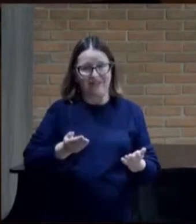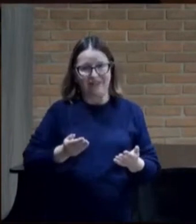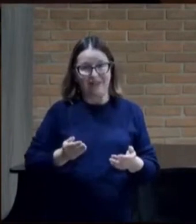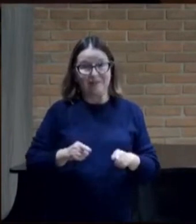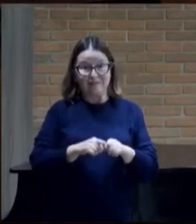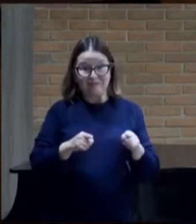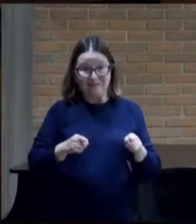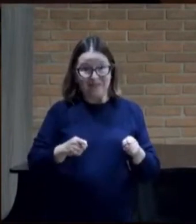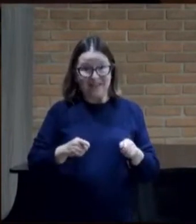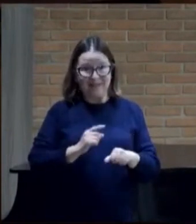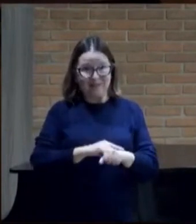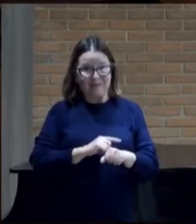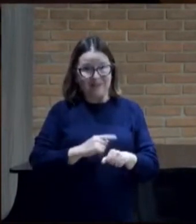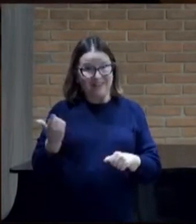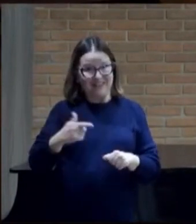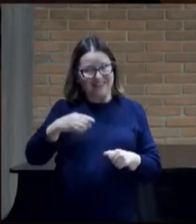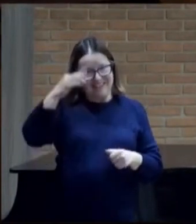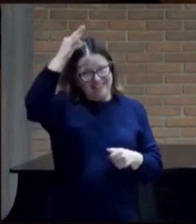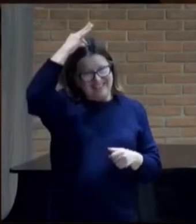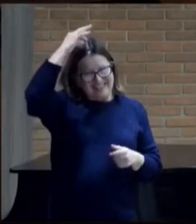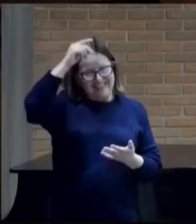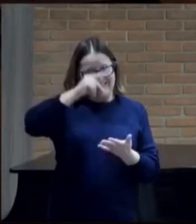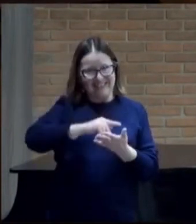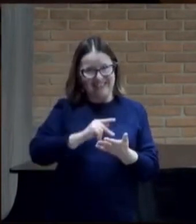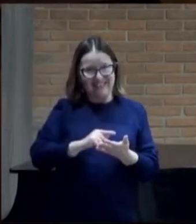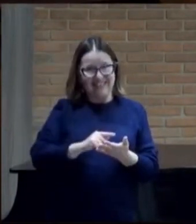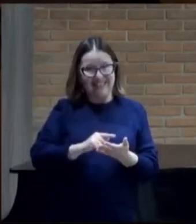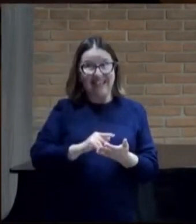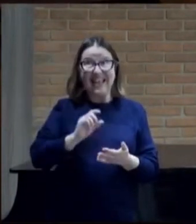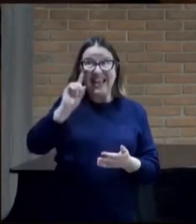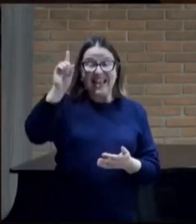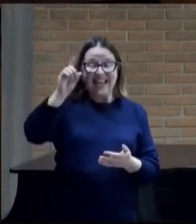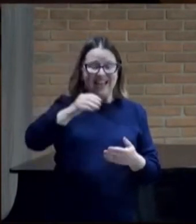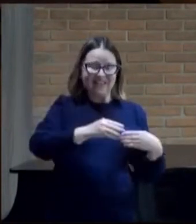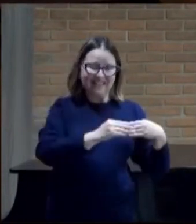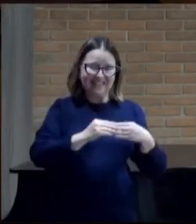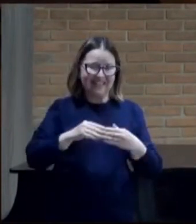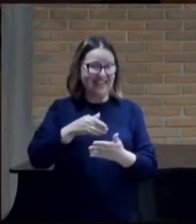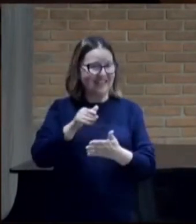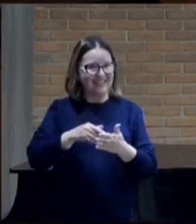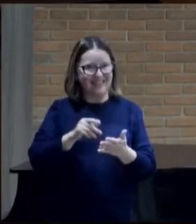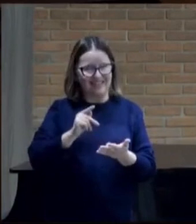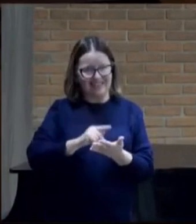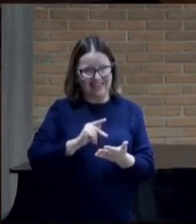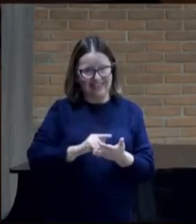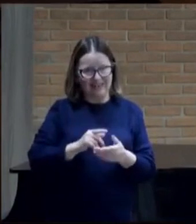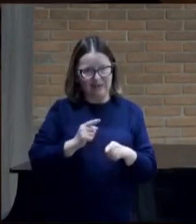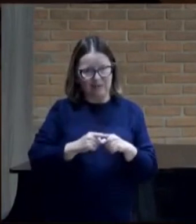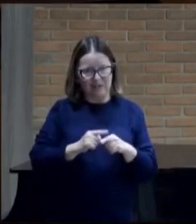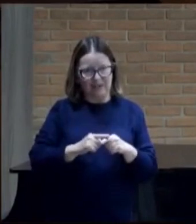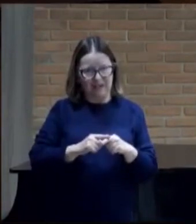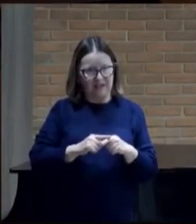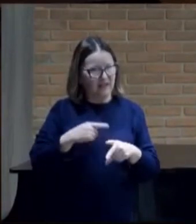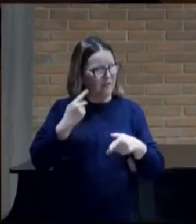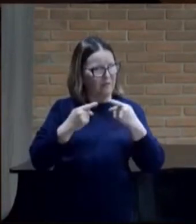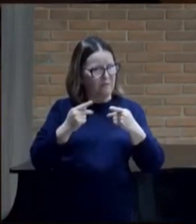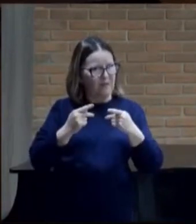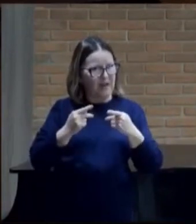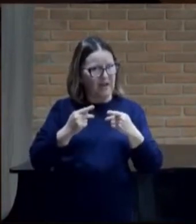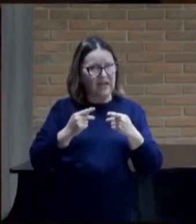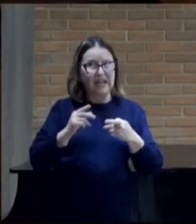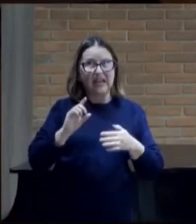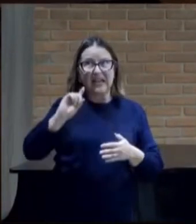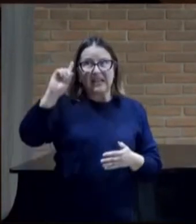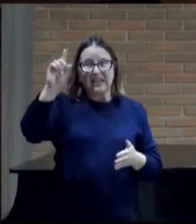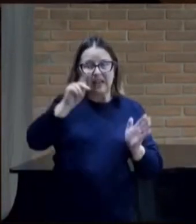porém, o Espírito da verdade Ele vos guiará a toda a verdade Porque não falará por si